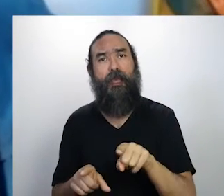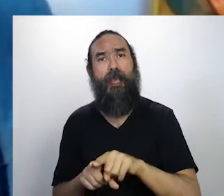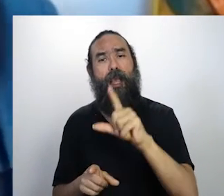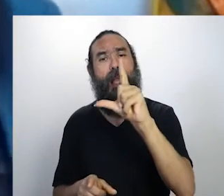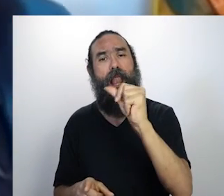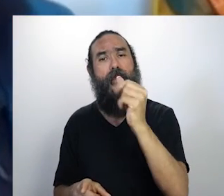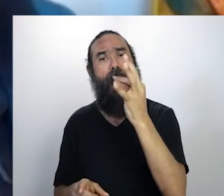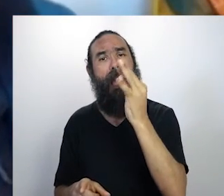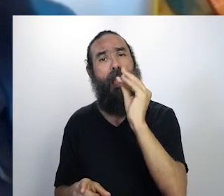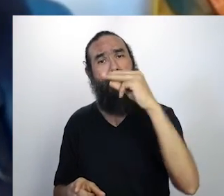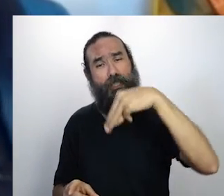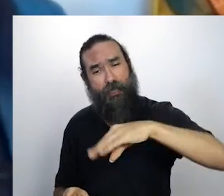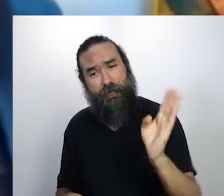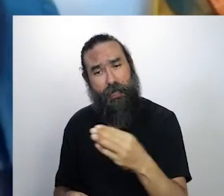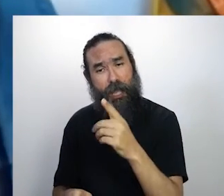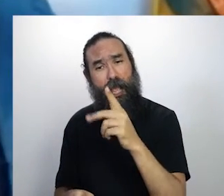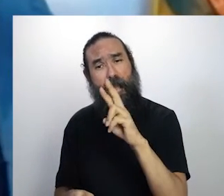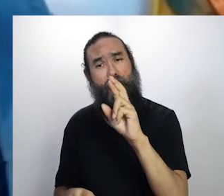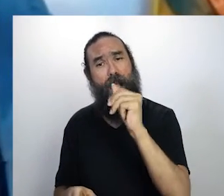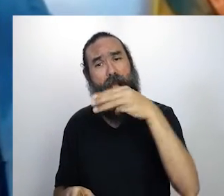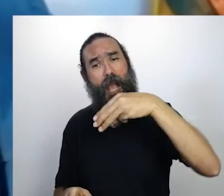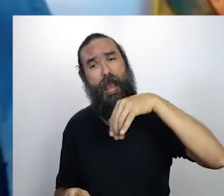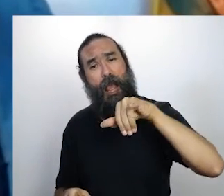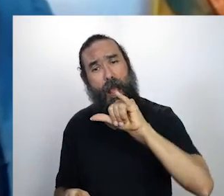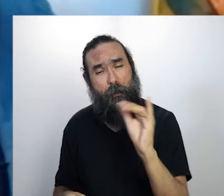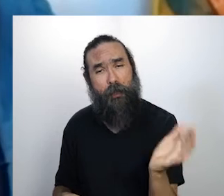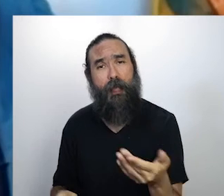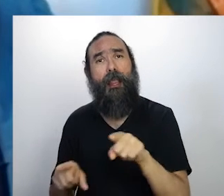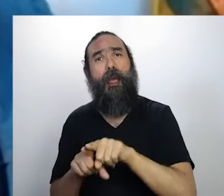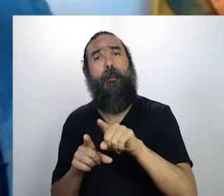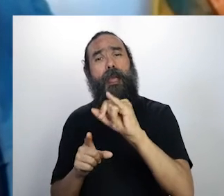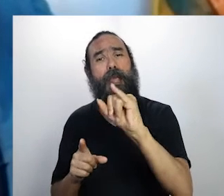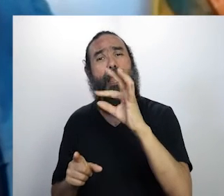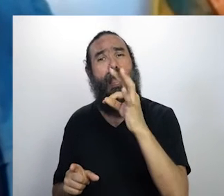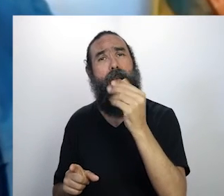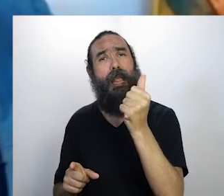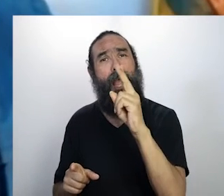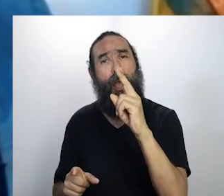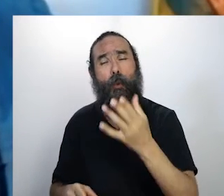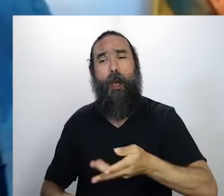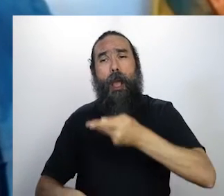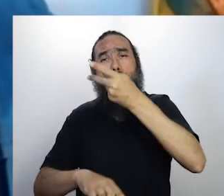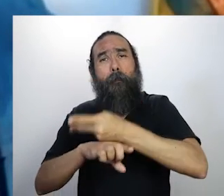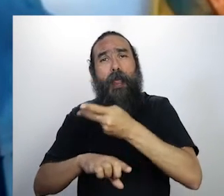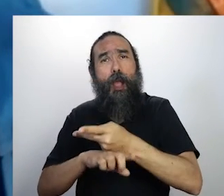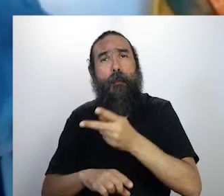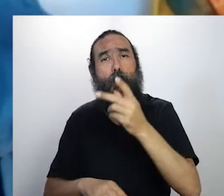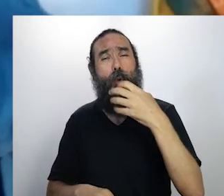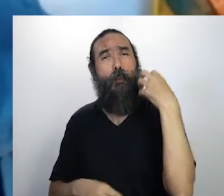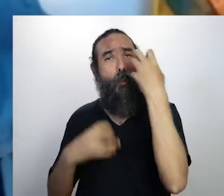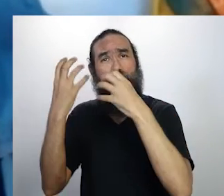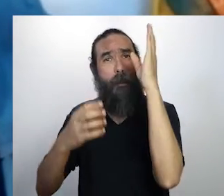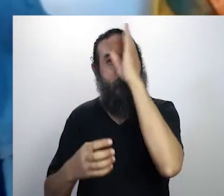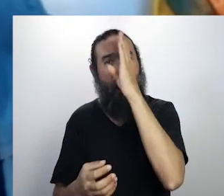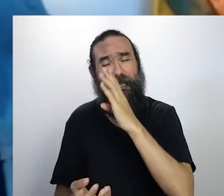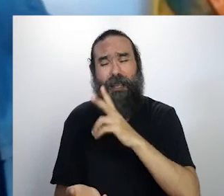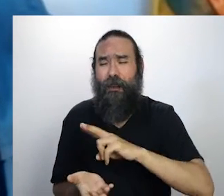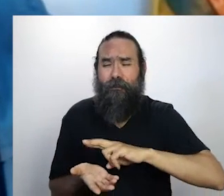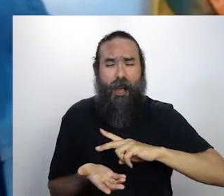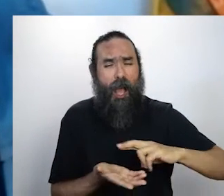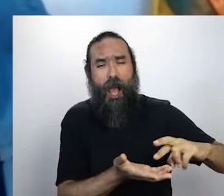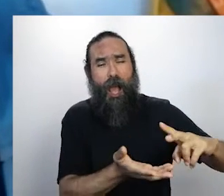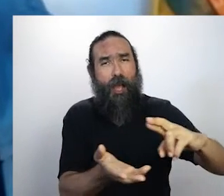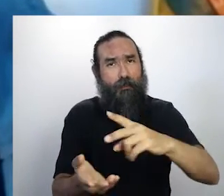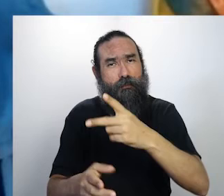Troféu Guarlicê, Prêmio Cláudia, Prêmio da Música Brasileira, e vários outros. Recebeu por duas vezes o prêmio